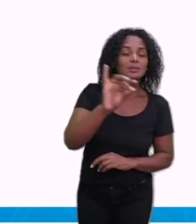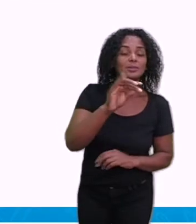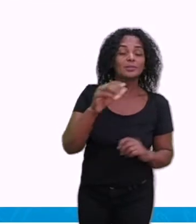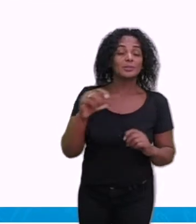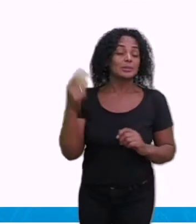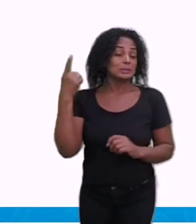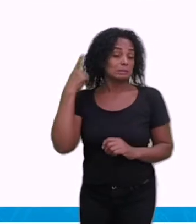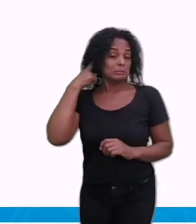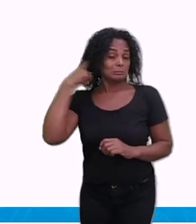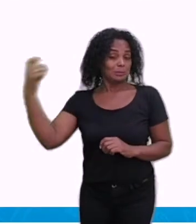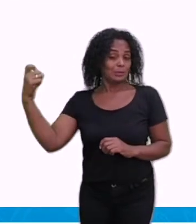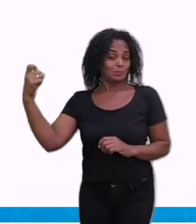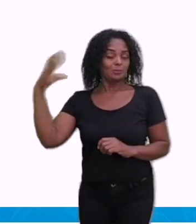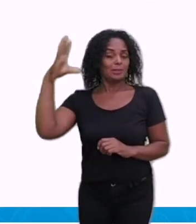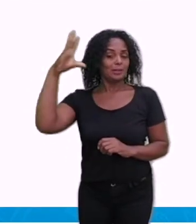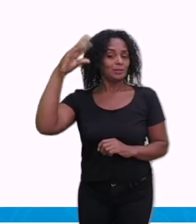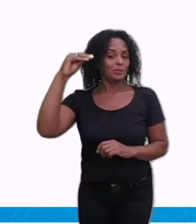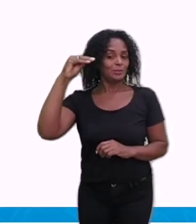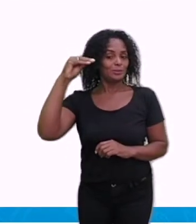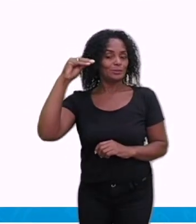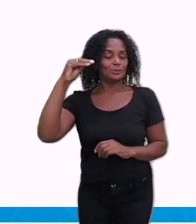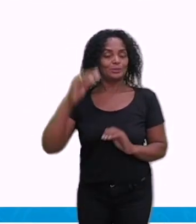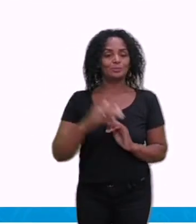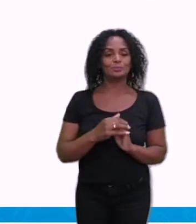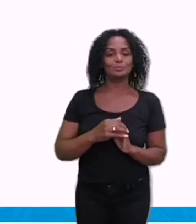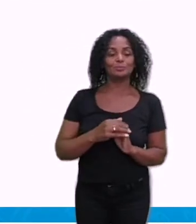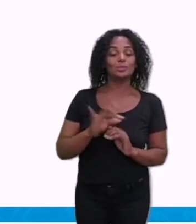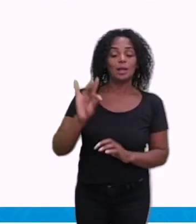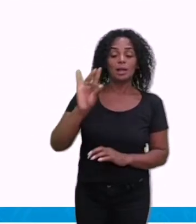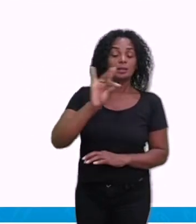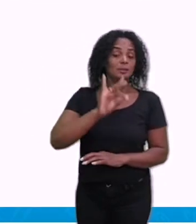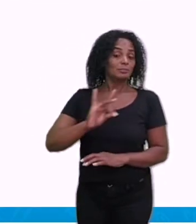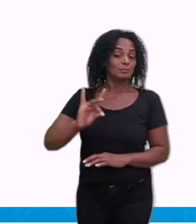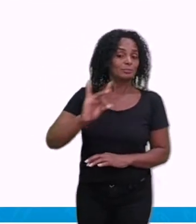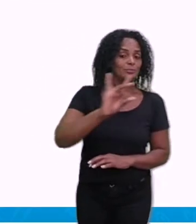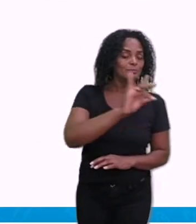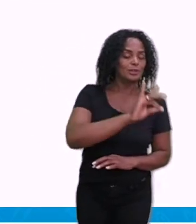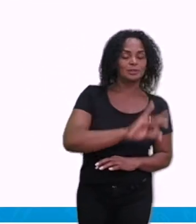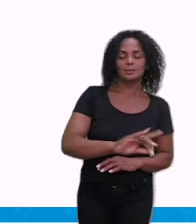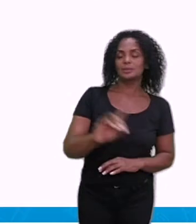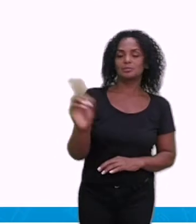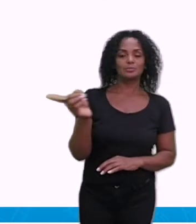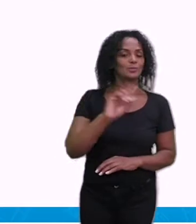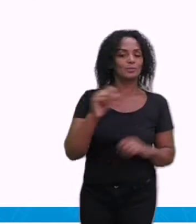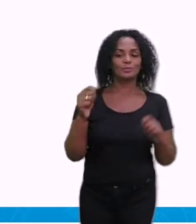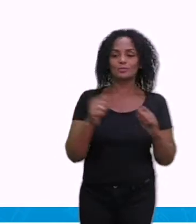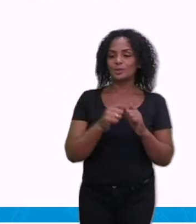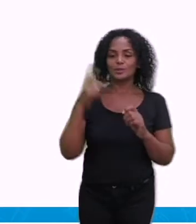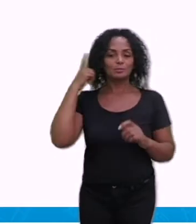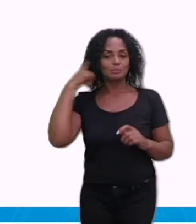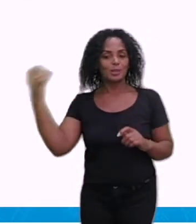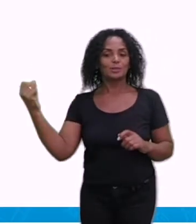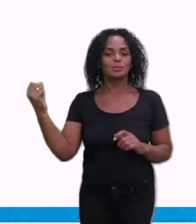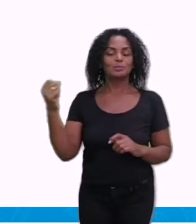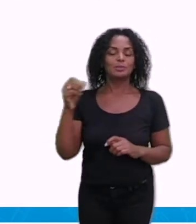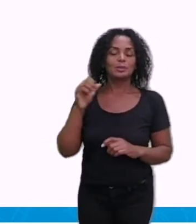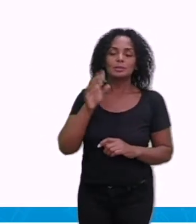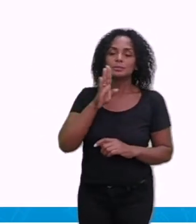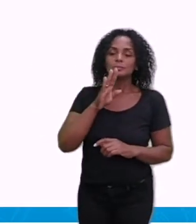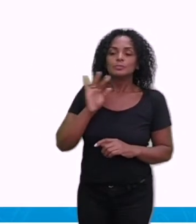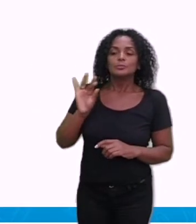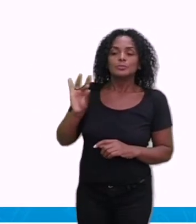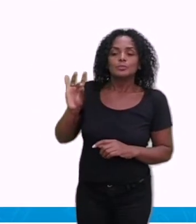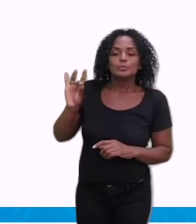Já o Aedes aegypti não, ele não faz barulho, ele é silencioso, tá?